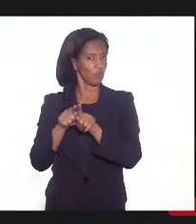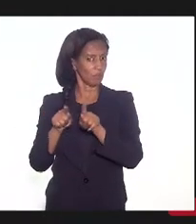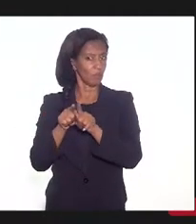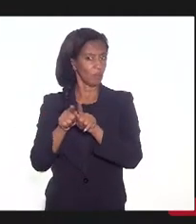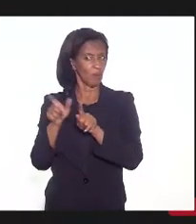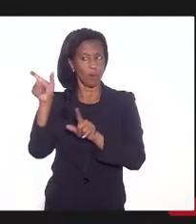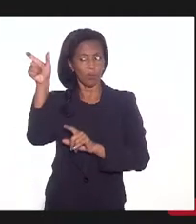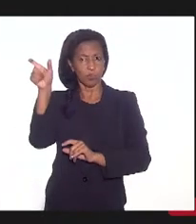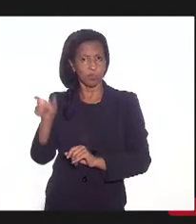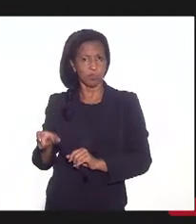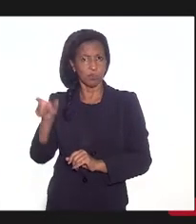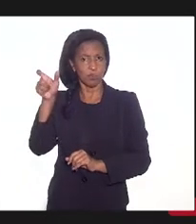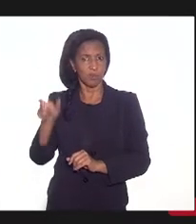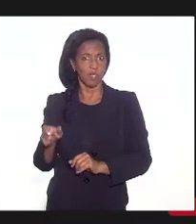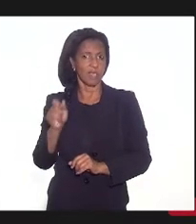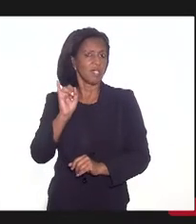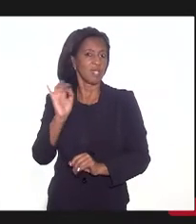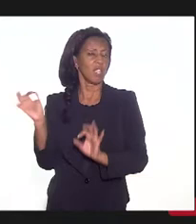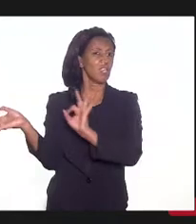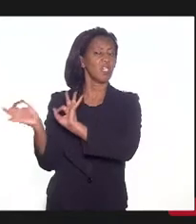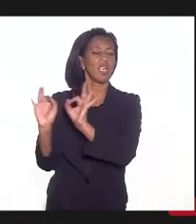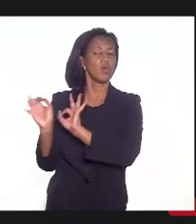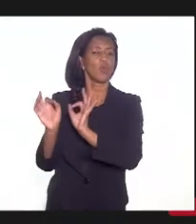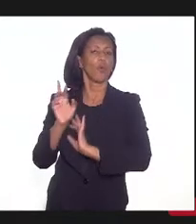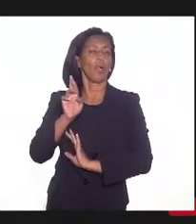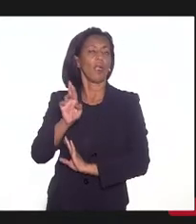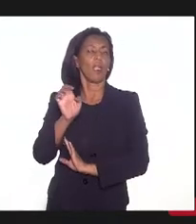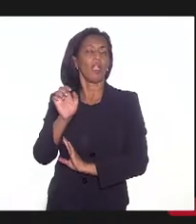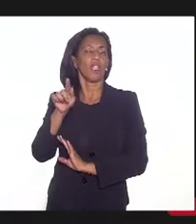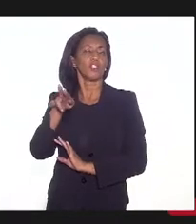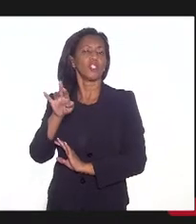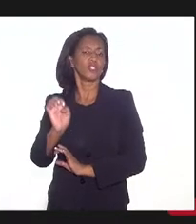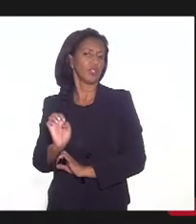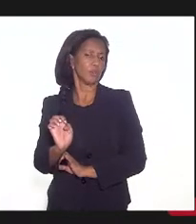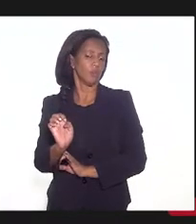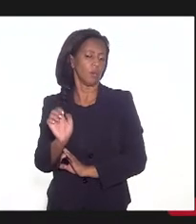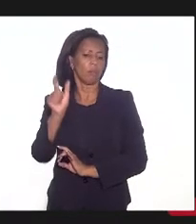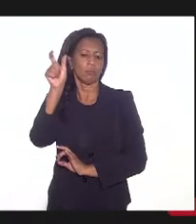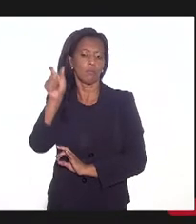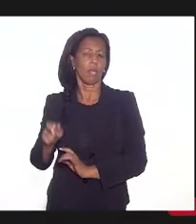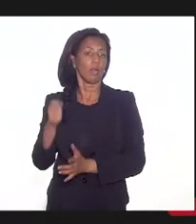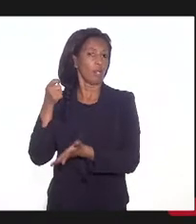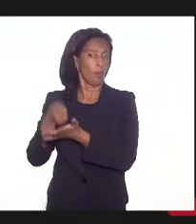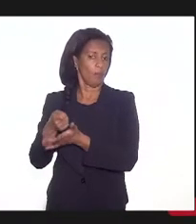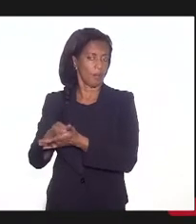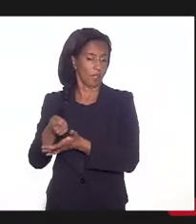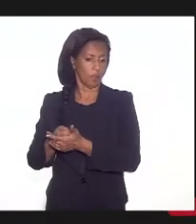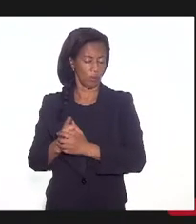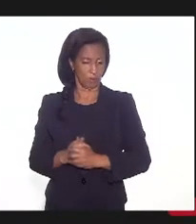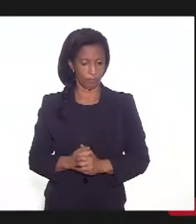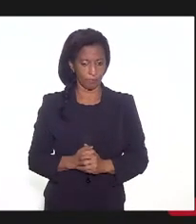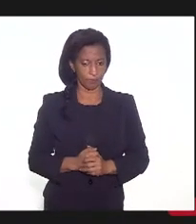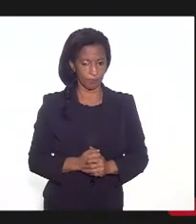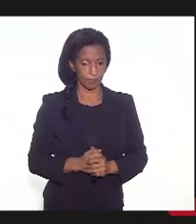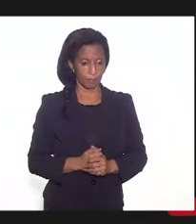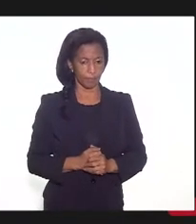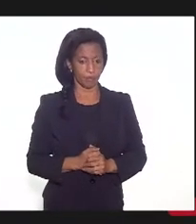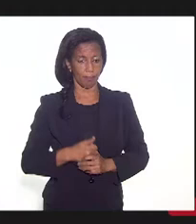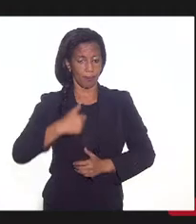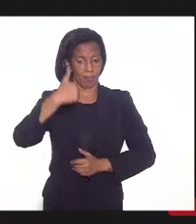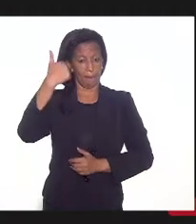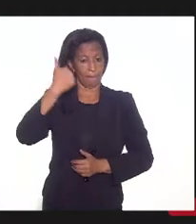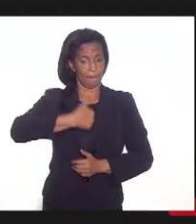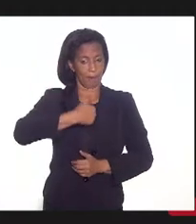se não tivéssemos em nenhum regime, quais seriam as obrigações. Então, vamos lá. na